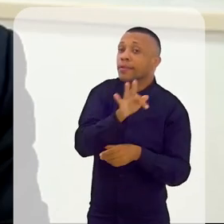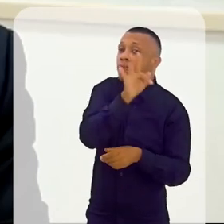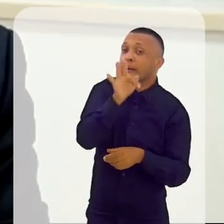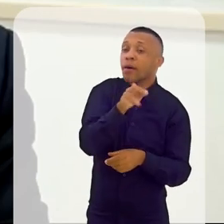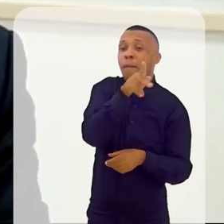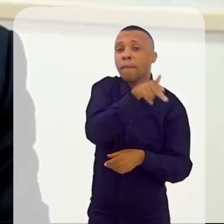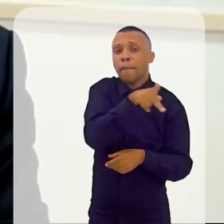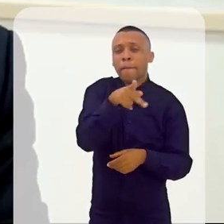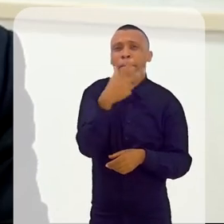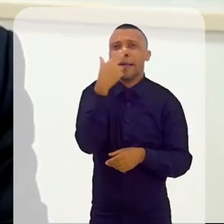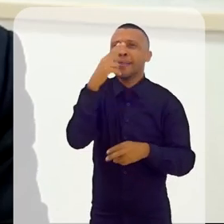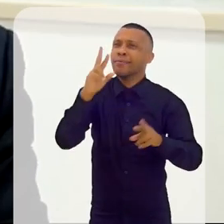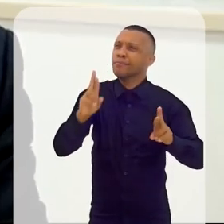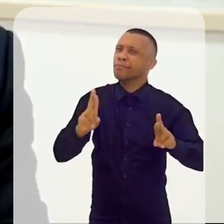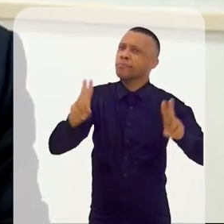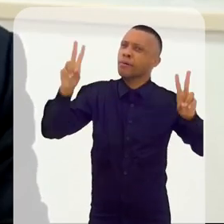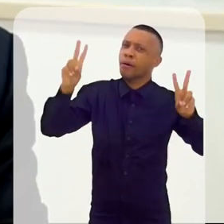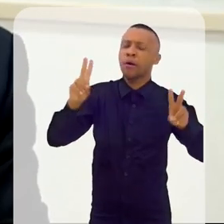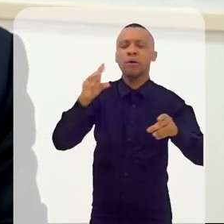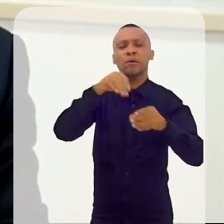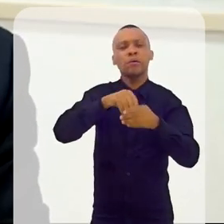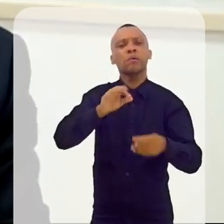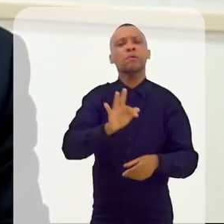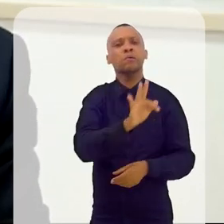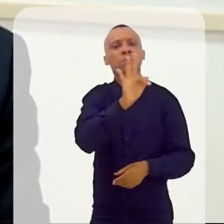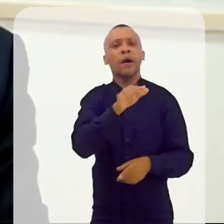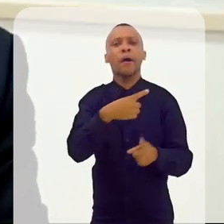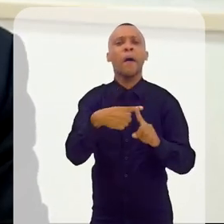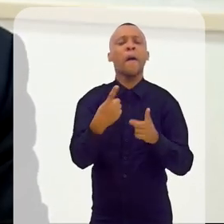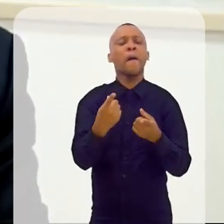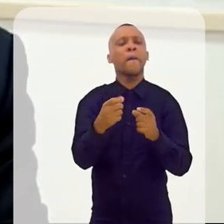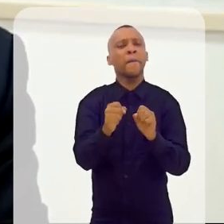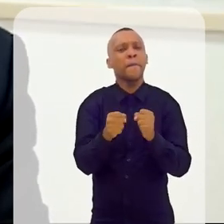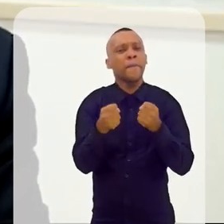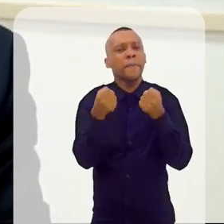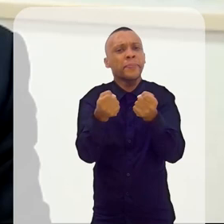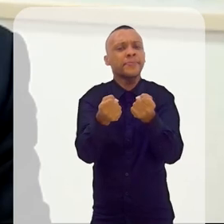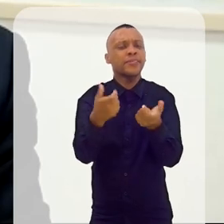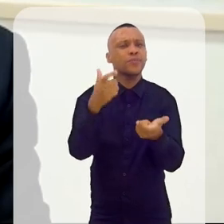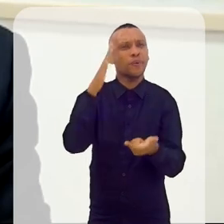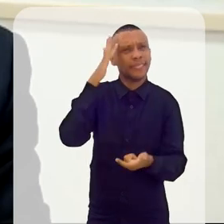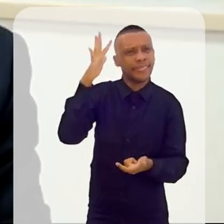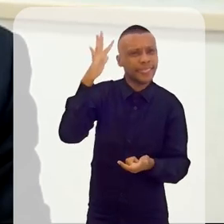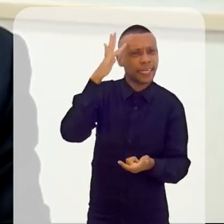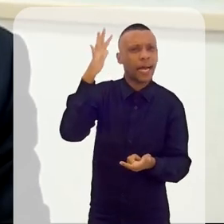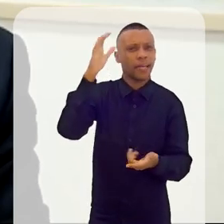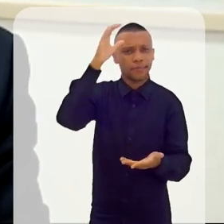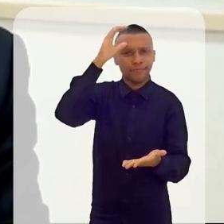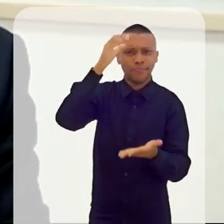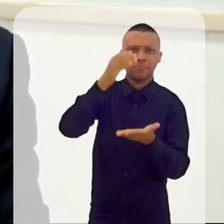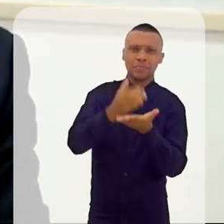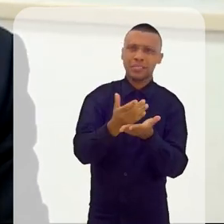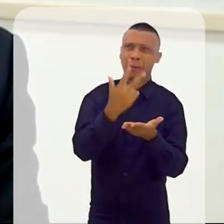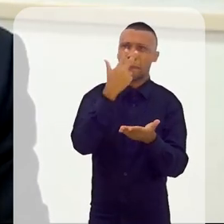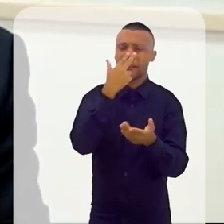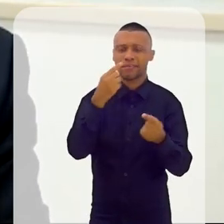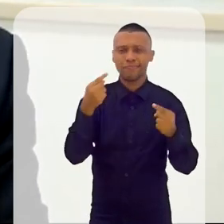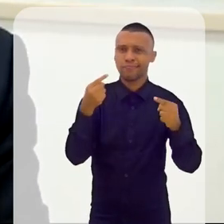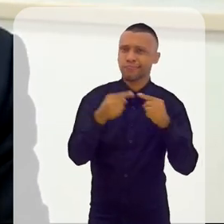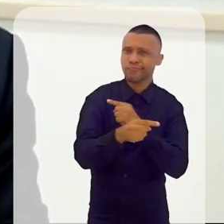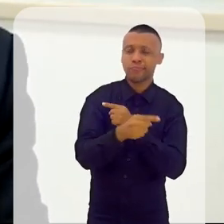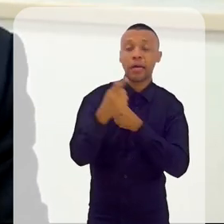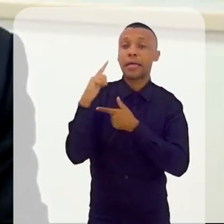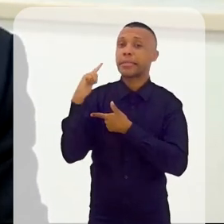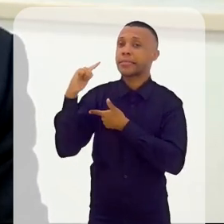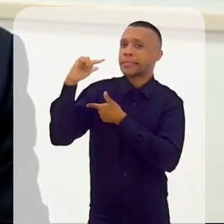é um professor um pouco diferente na faculdade, porque ele defende umas teses em que não são muito costumeiras.